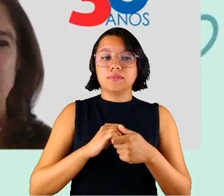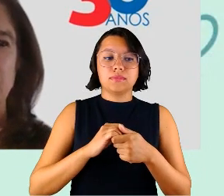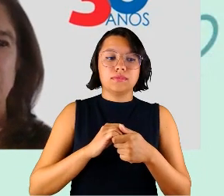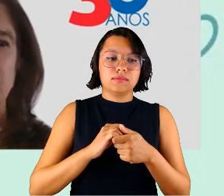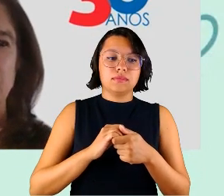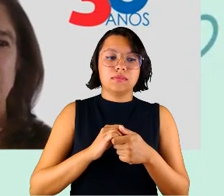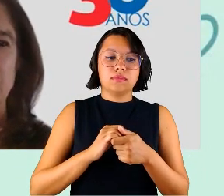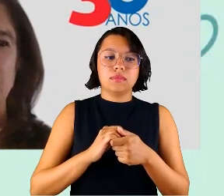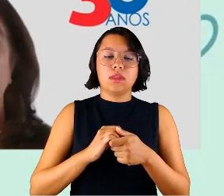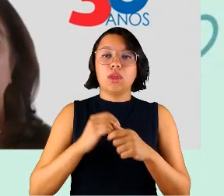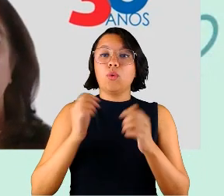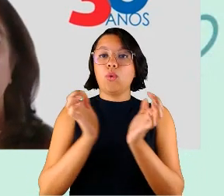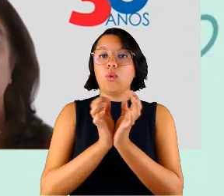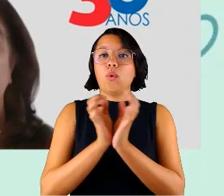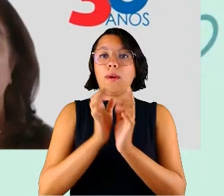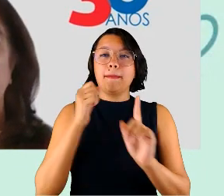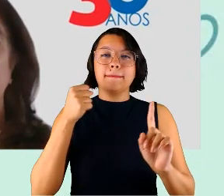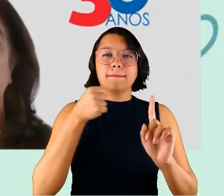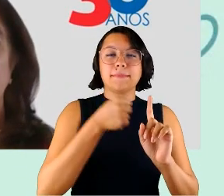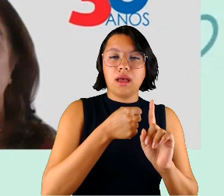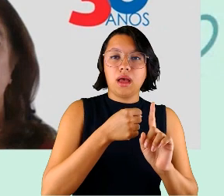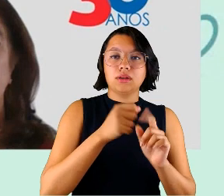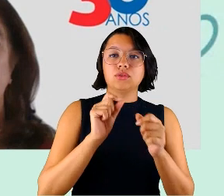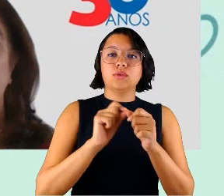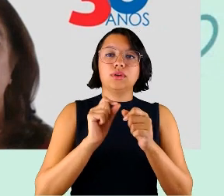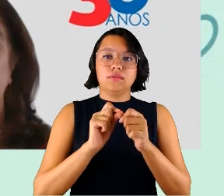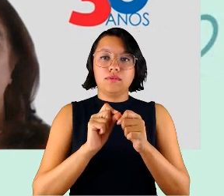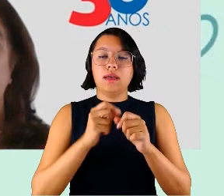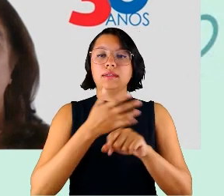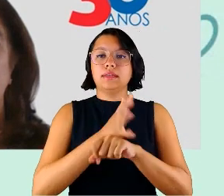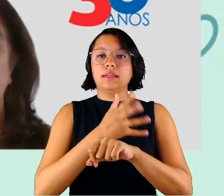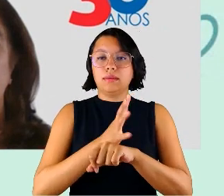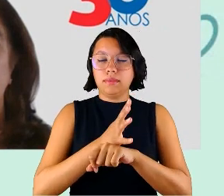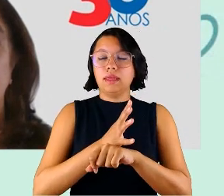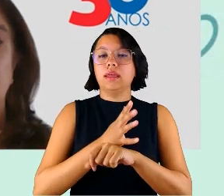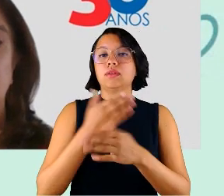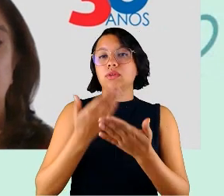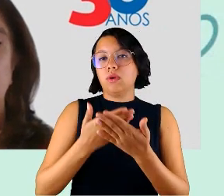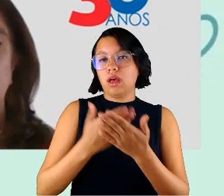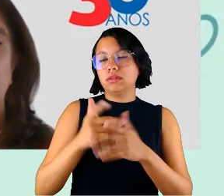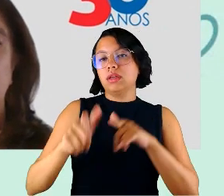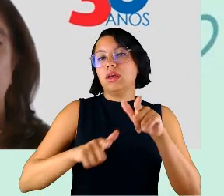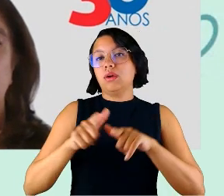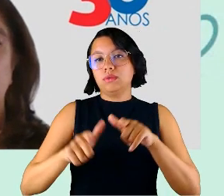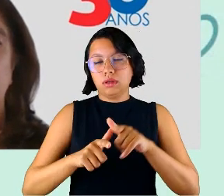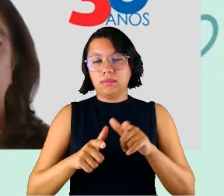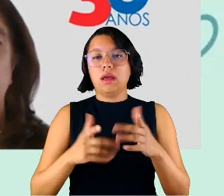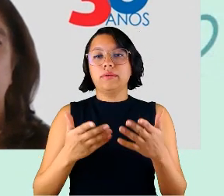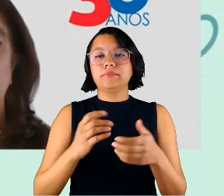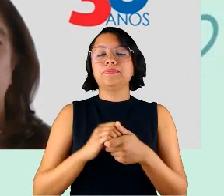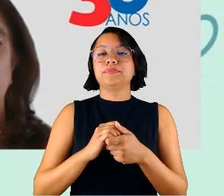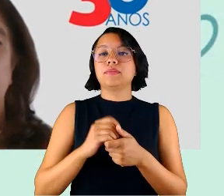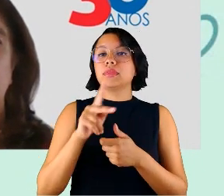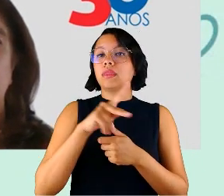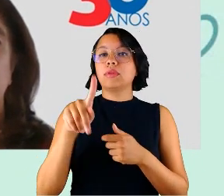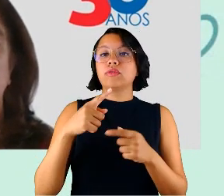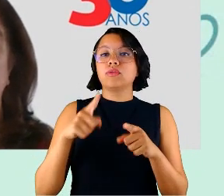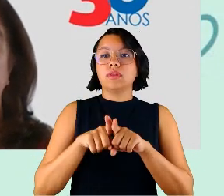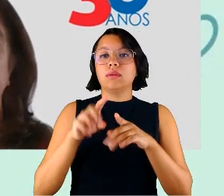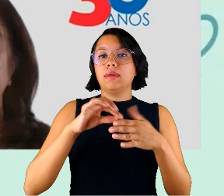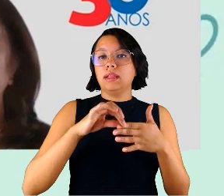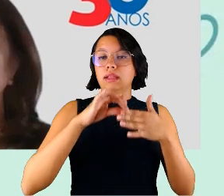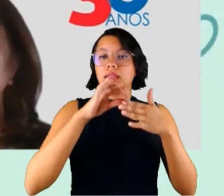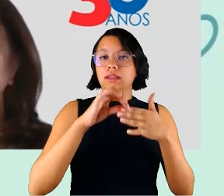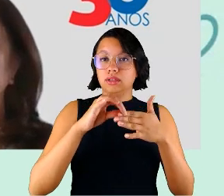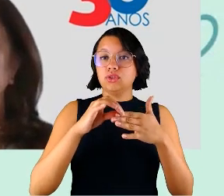realiza estudos sobre treinamento, desenvolvimento e educação em organizações de trabalho. A professora também lidera um grupo de